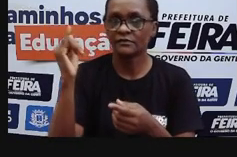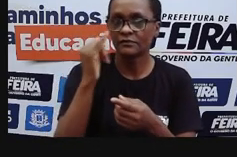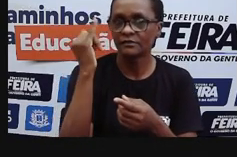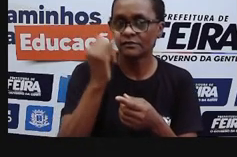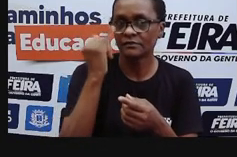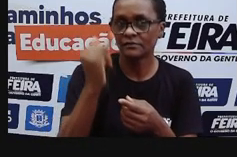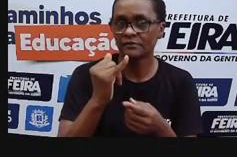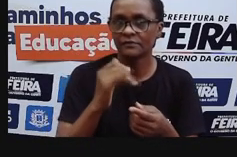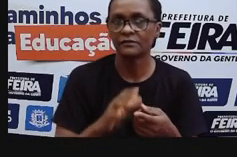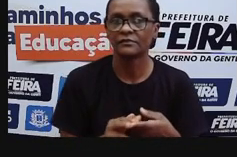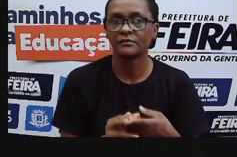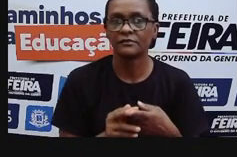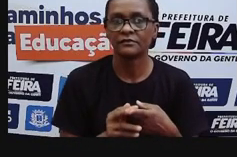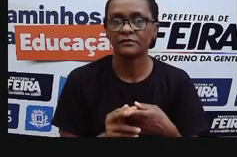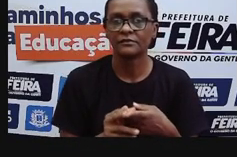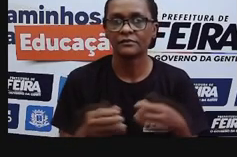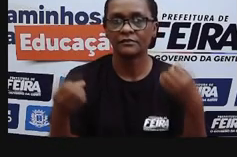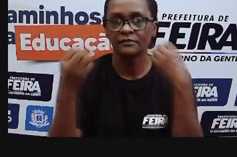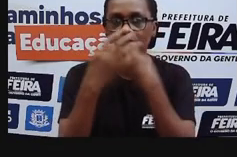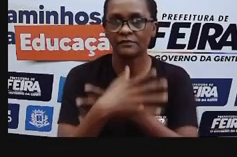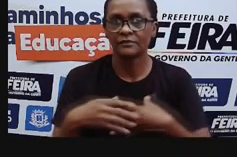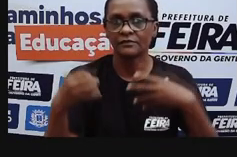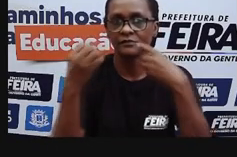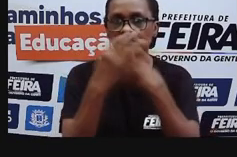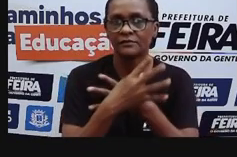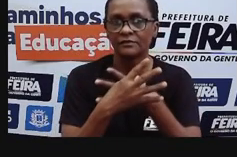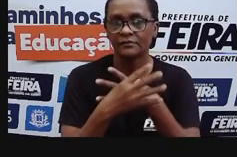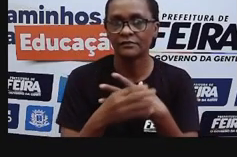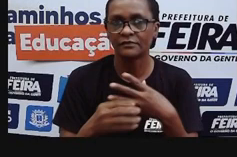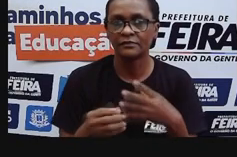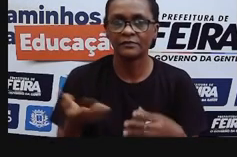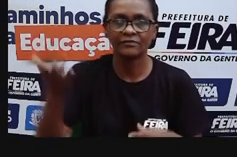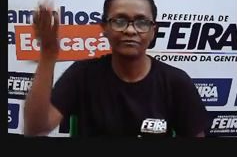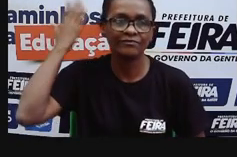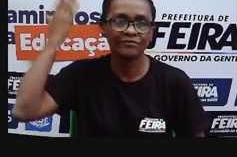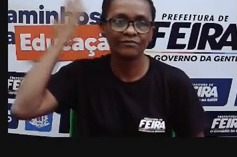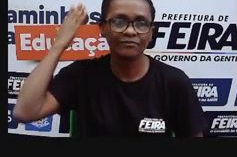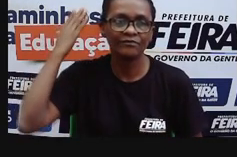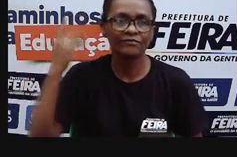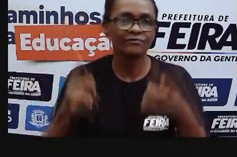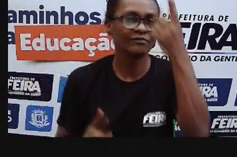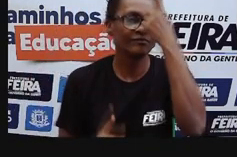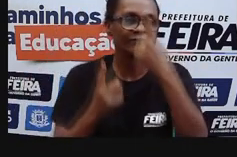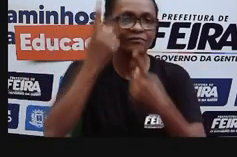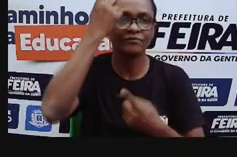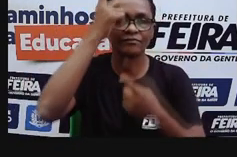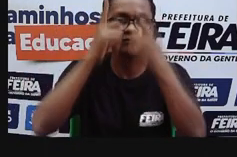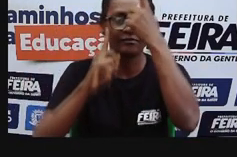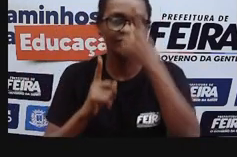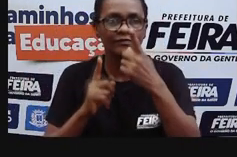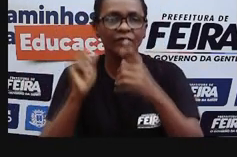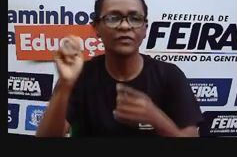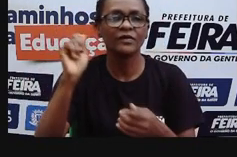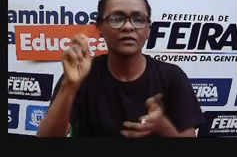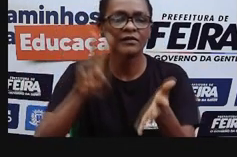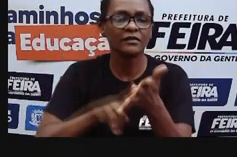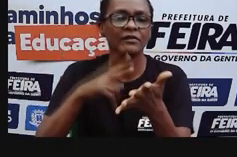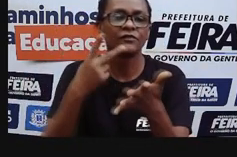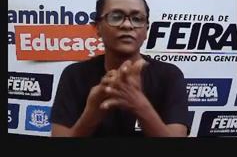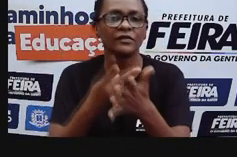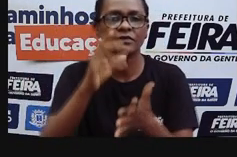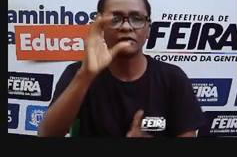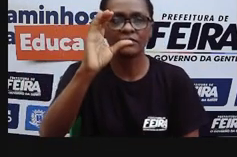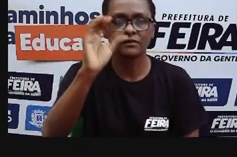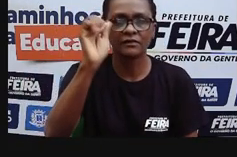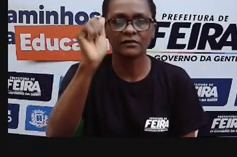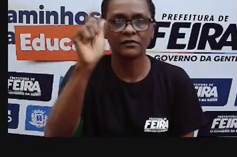Essa música, ela foi criada, foi escrita, né? Esse cálice, quando ela foi escrita, esse